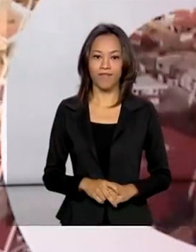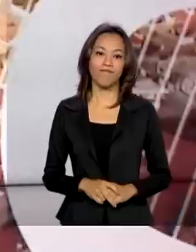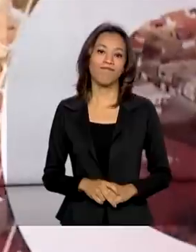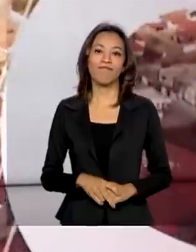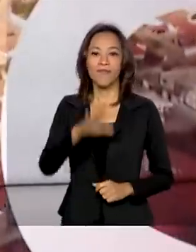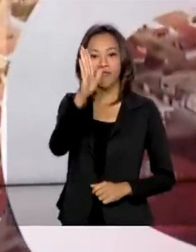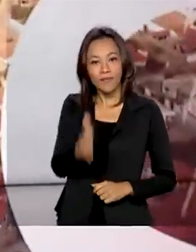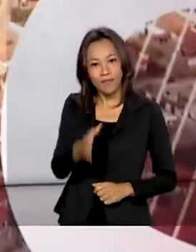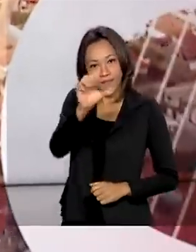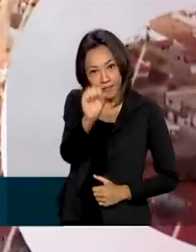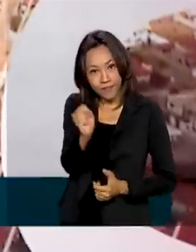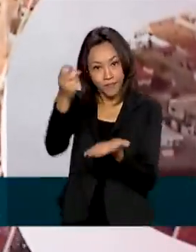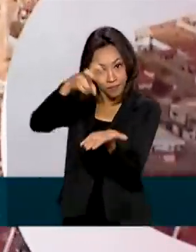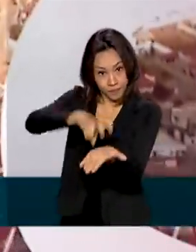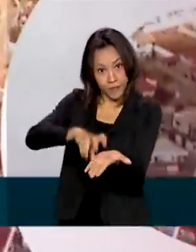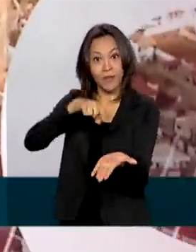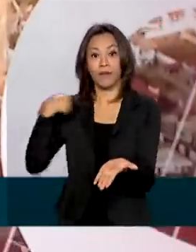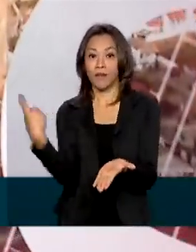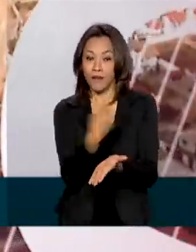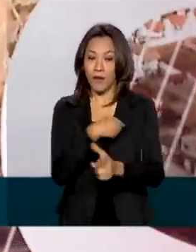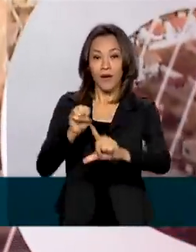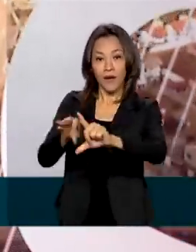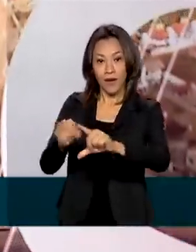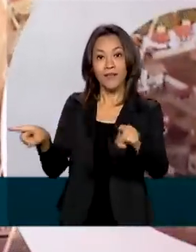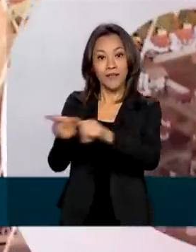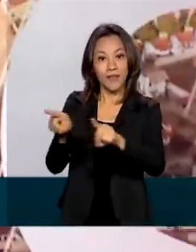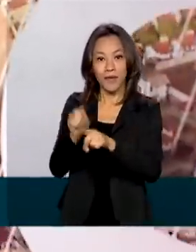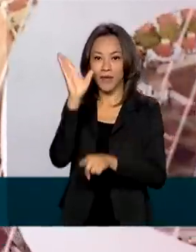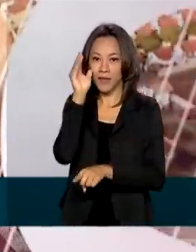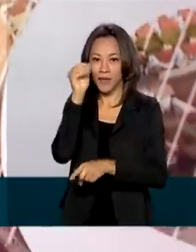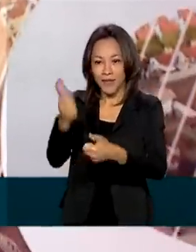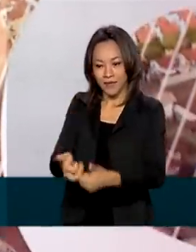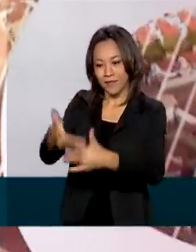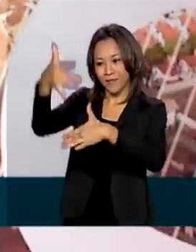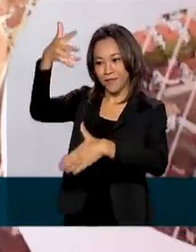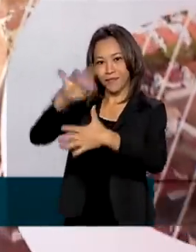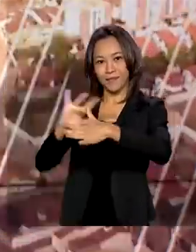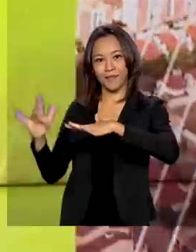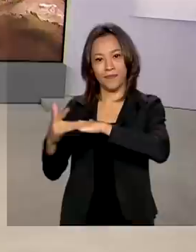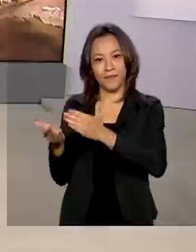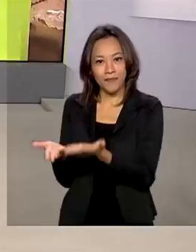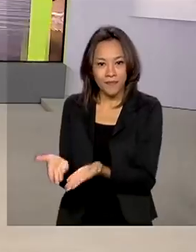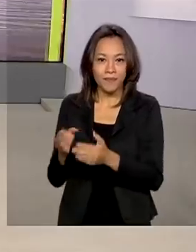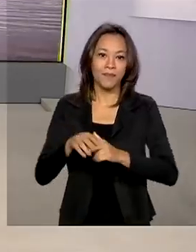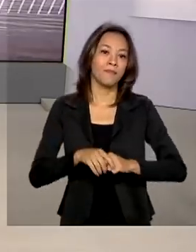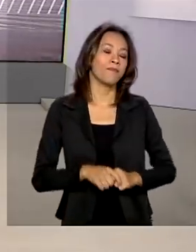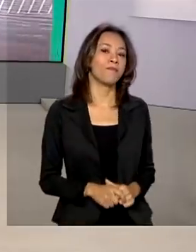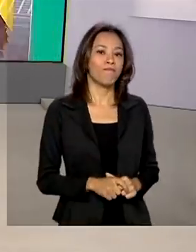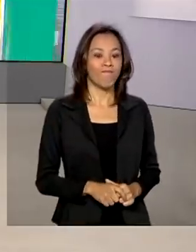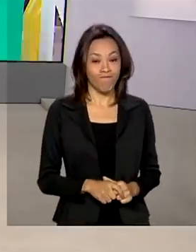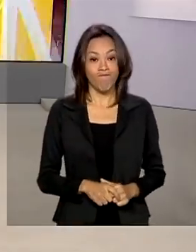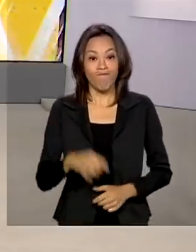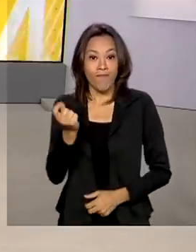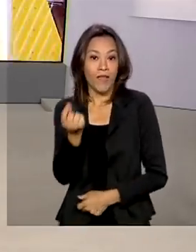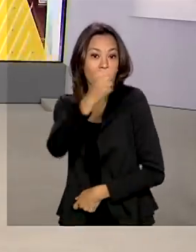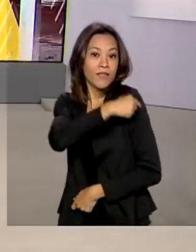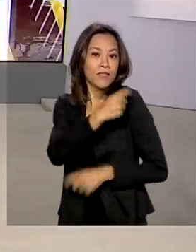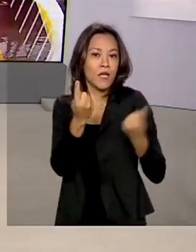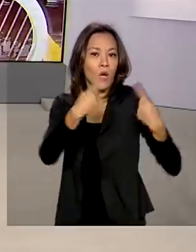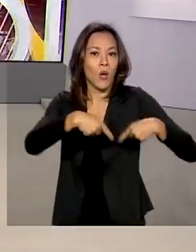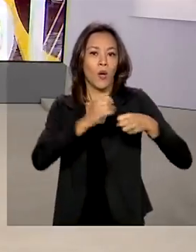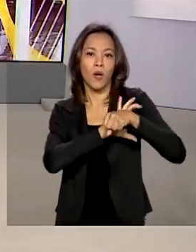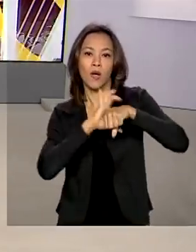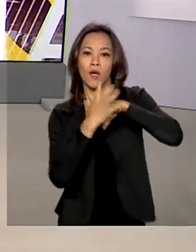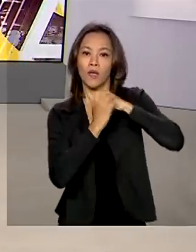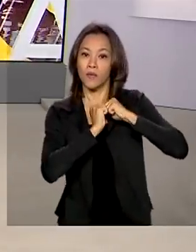São oito horas da manhã e nós estamos ao vivo também pelas redes sociais. A vacina contra a Covid